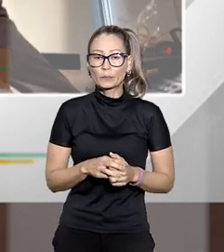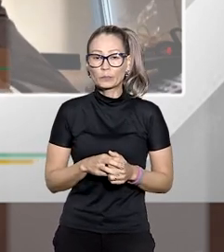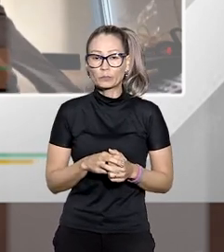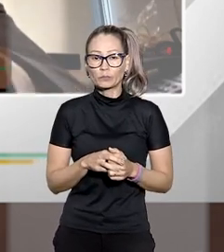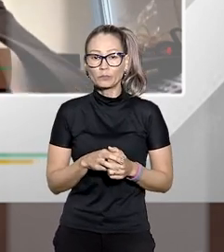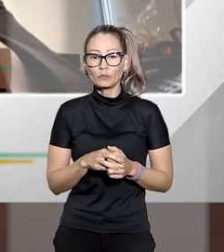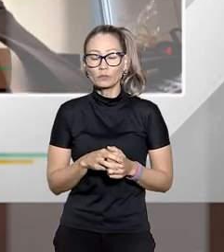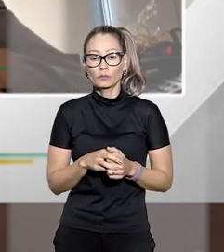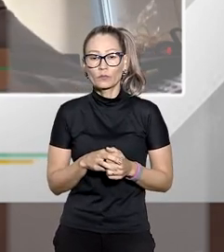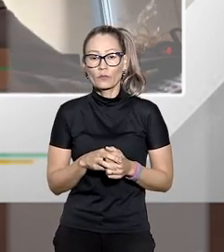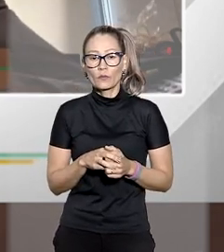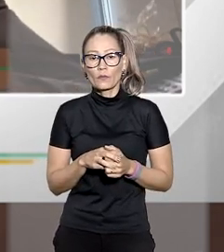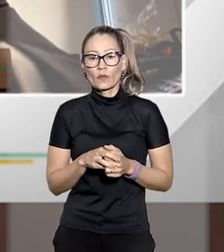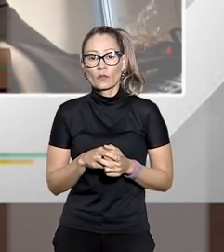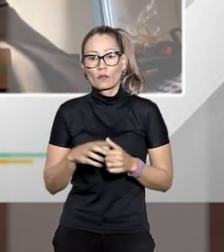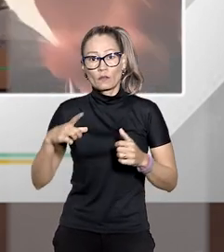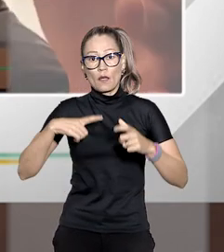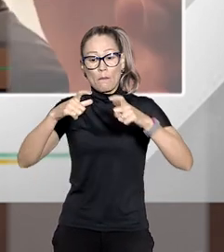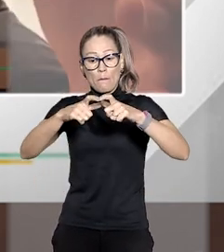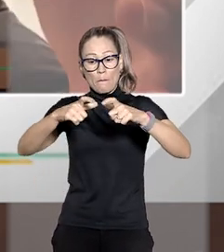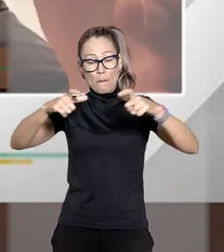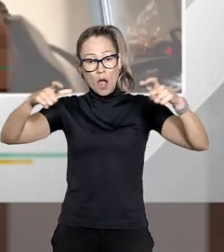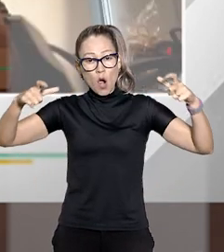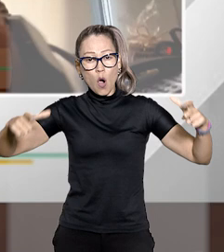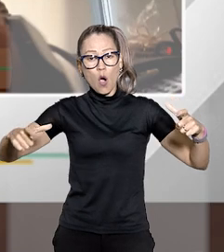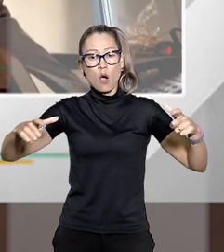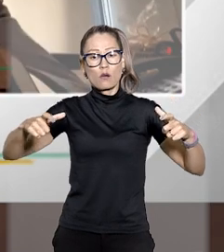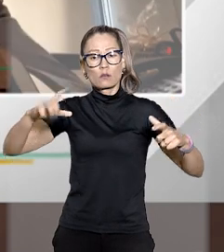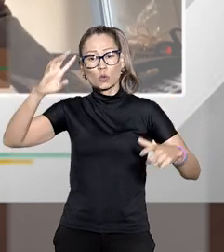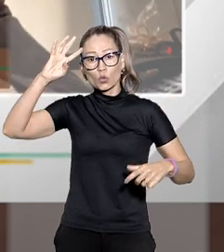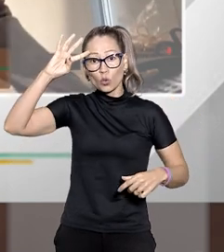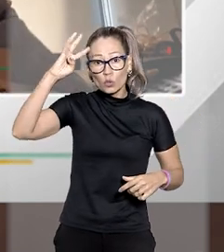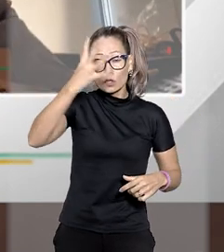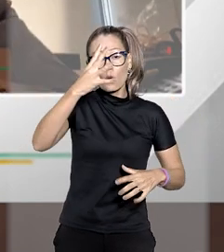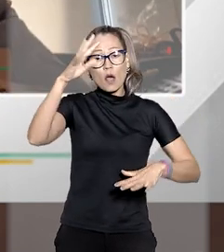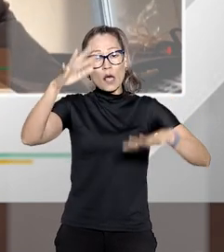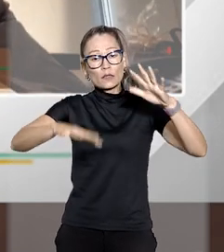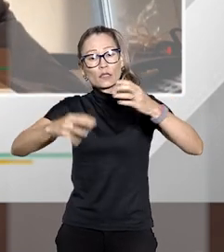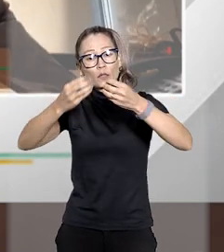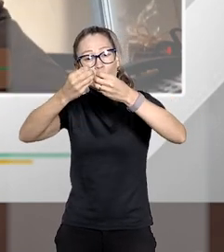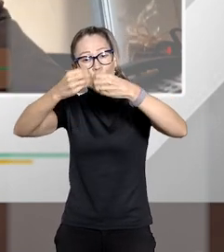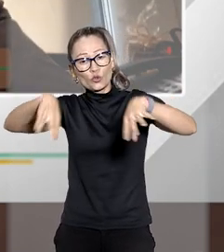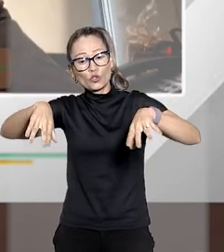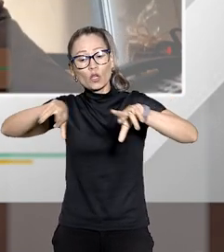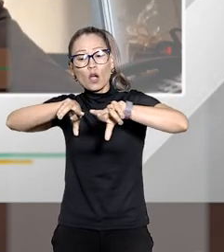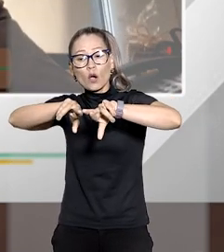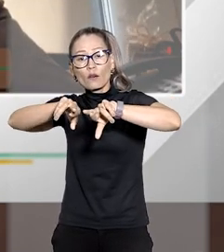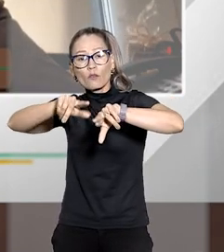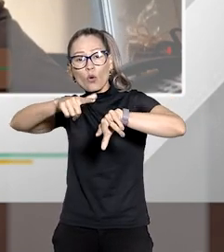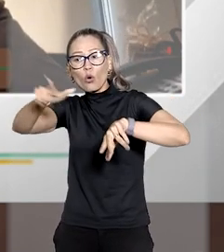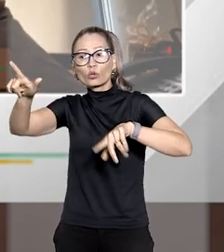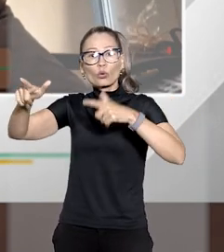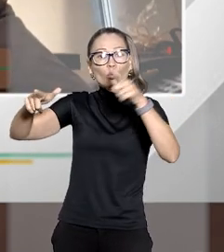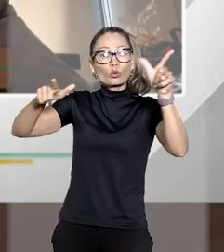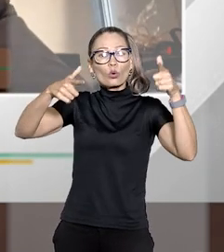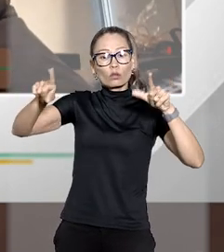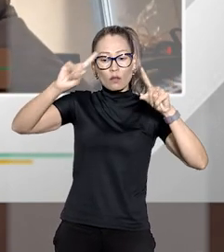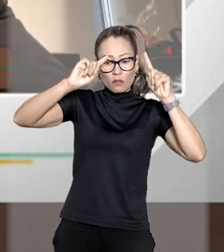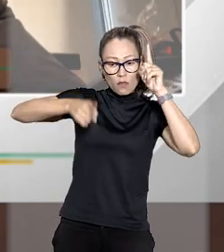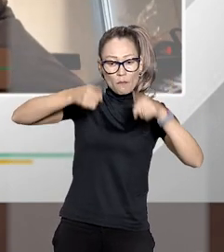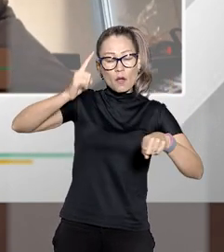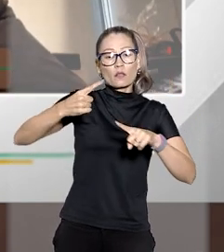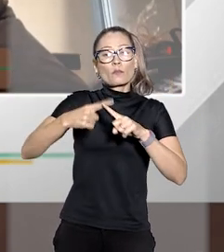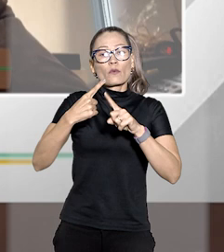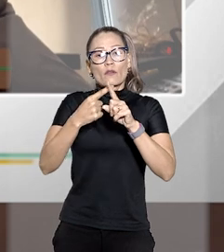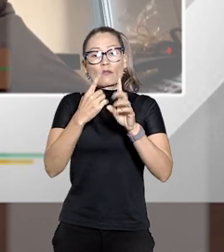para que ela tenha um maior espaço de solução eu estou prejudicando outras demandas que estariam na fila